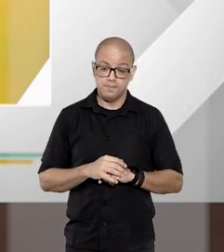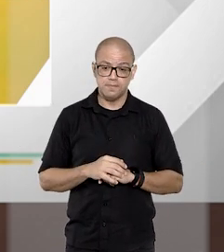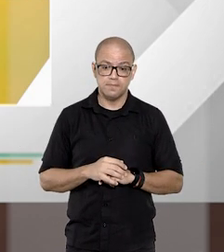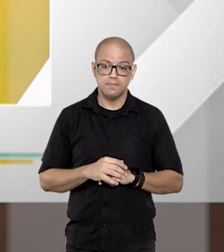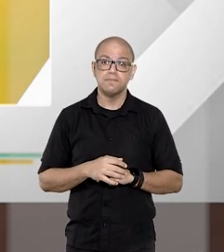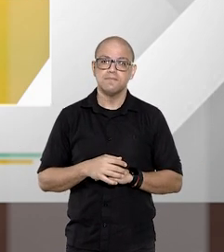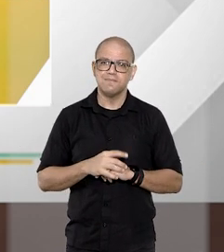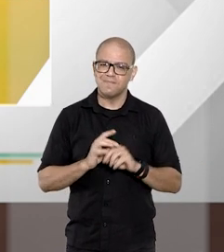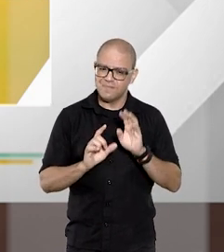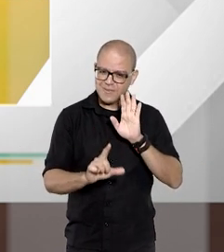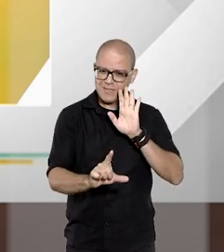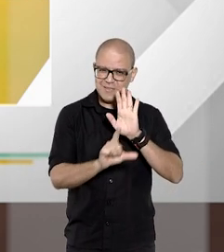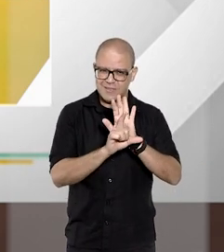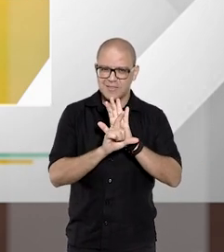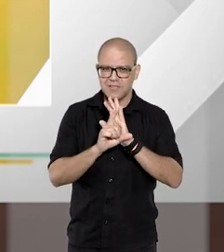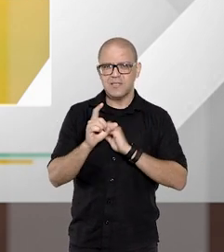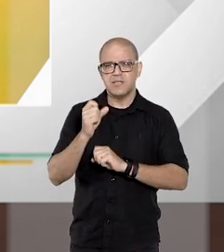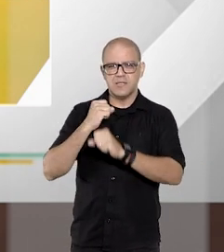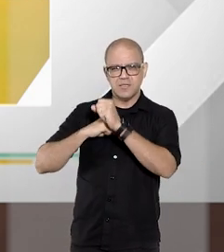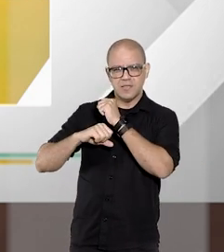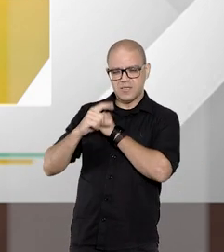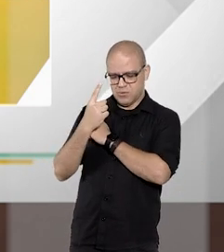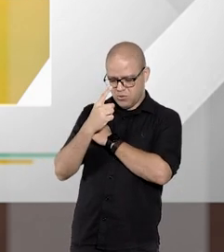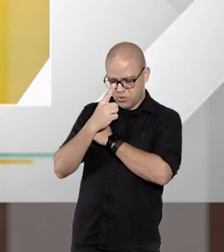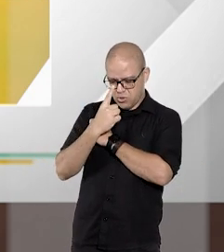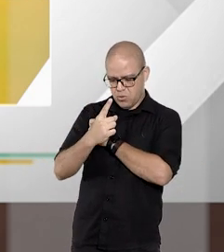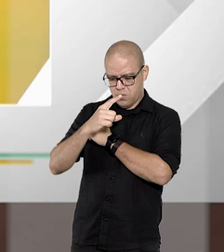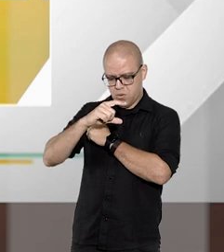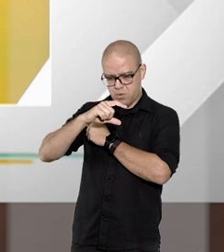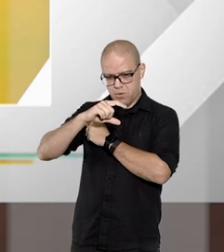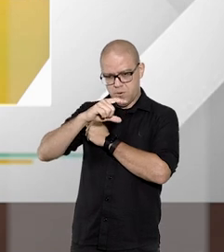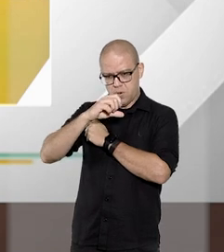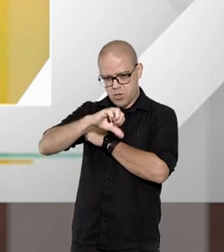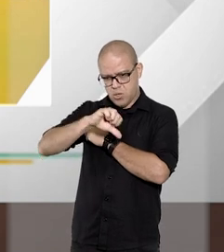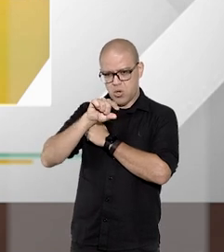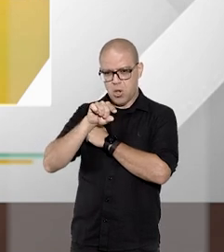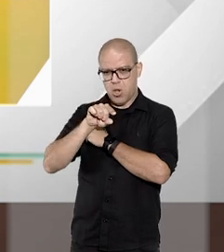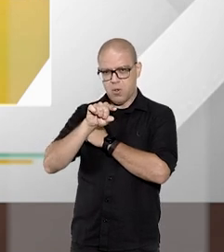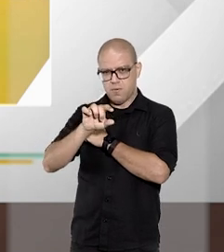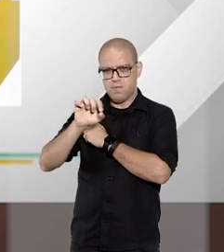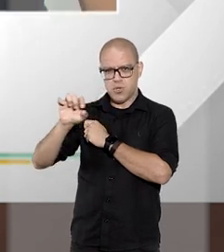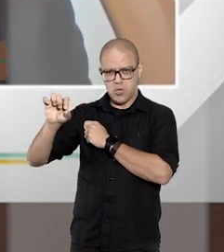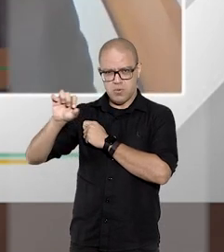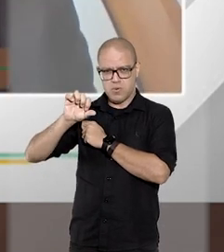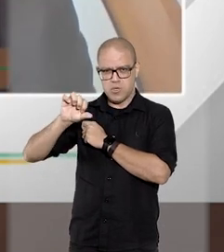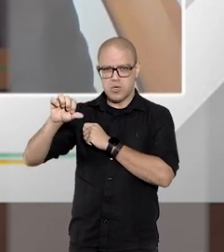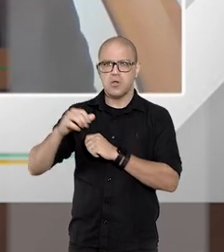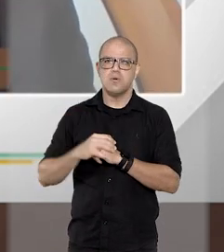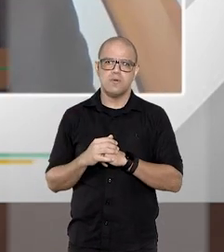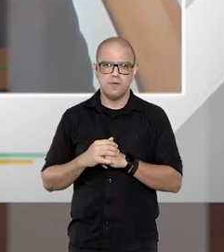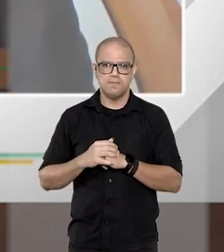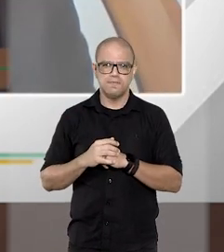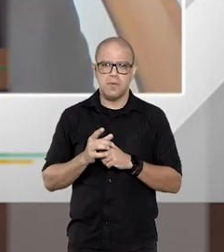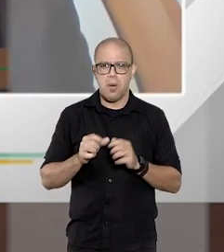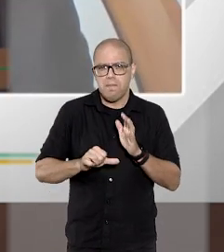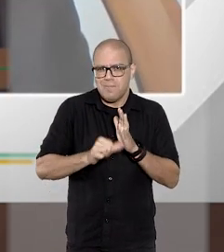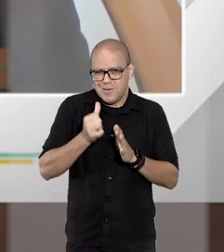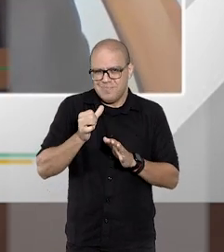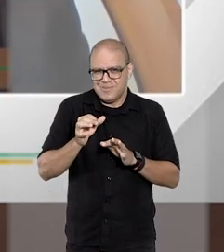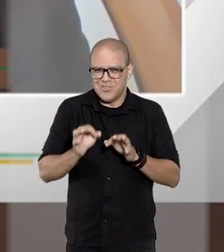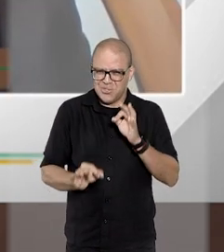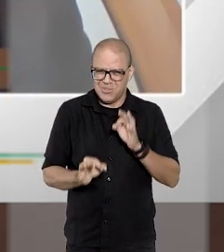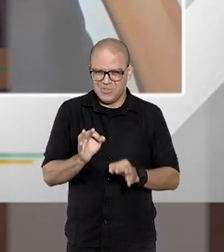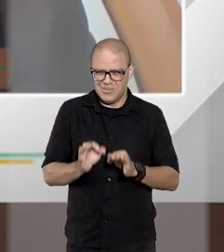Olha, a lei, desde a 9.099, que instituiu o juizado, não de fazenda, mas o primeiro